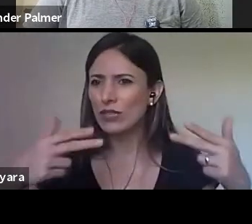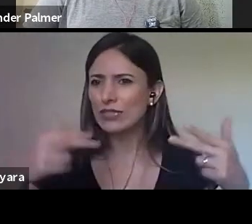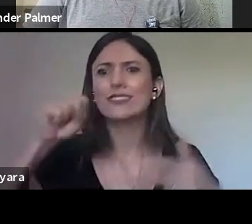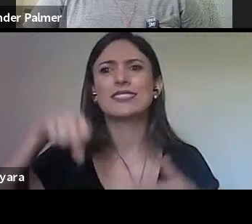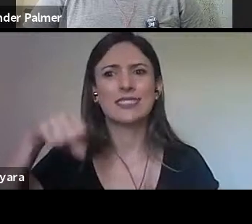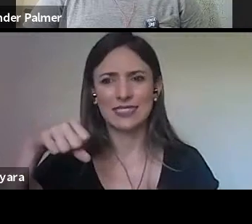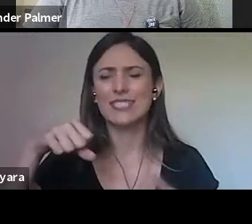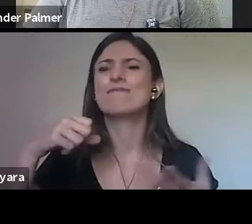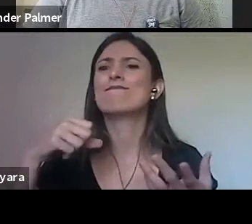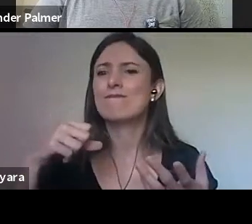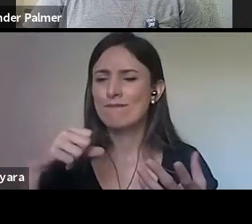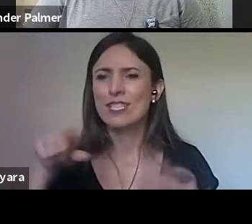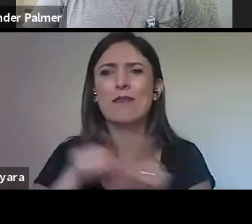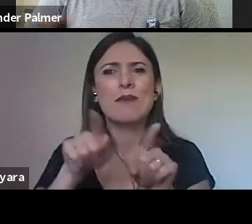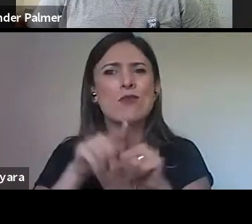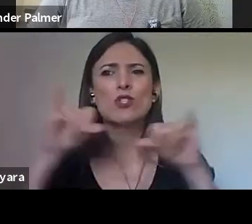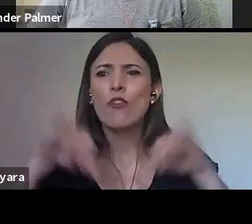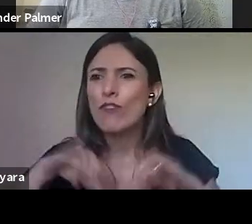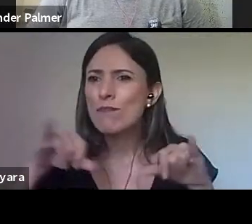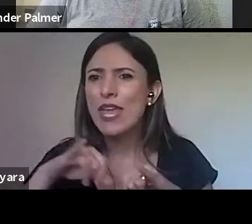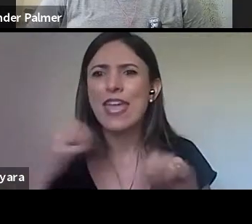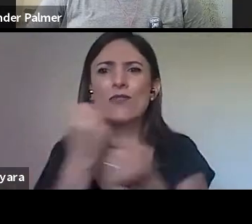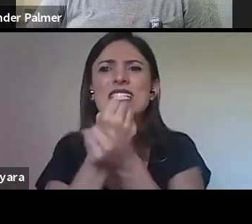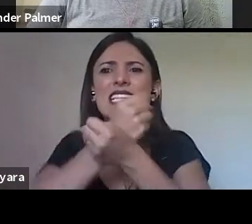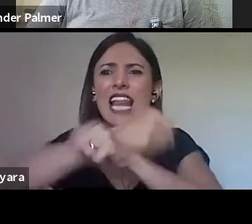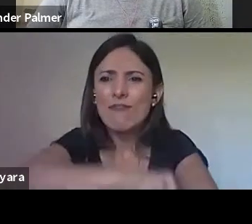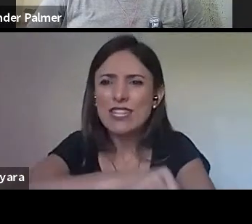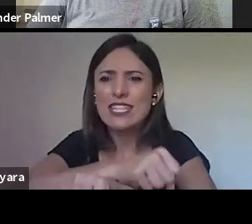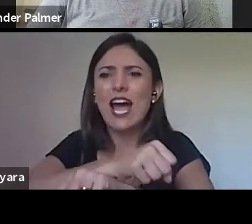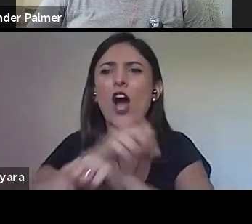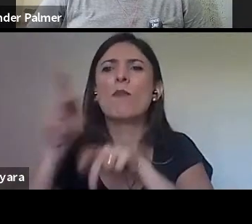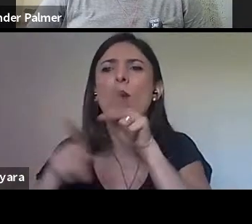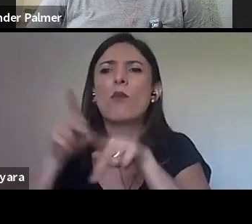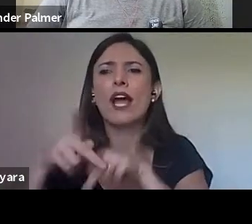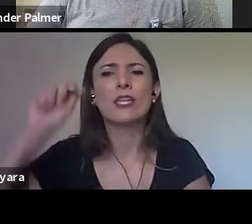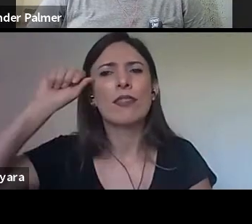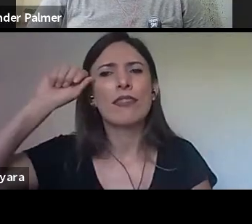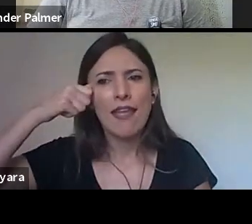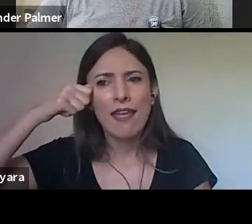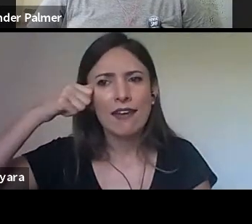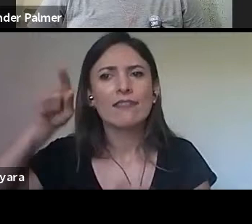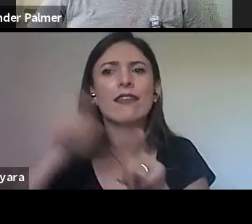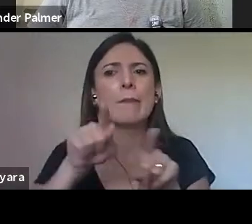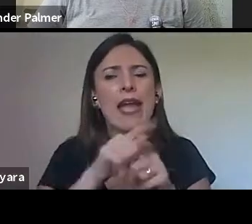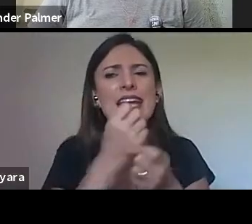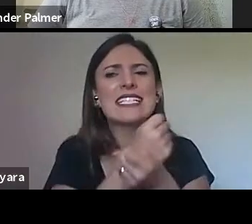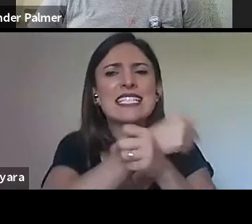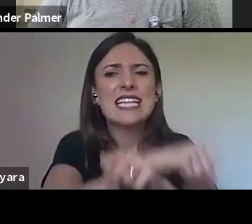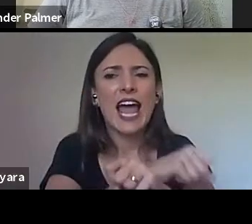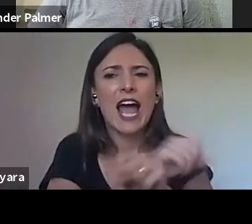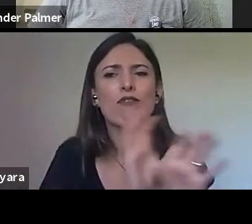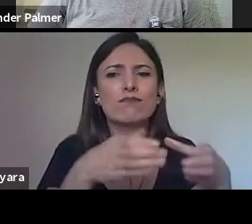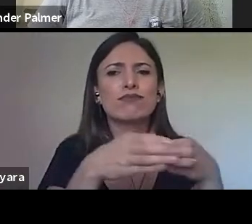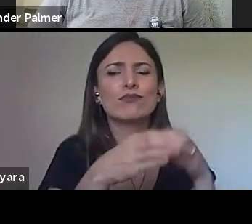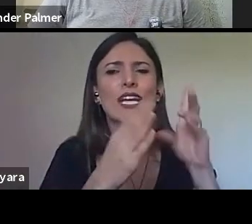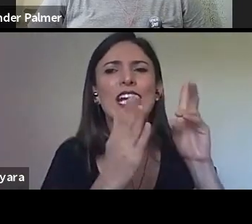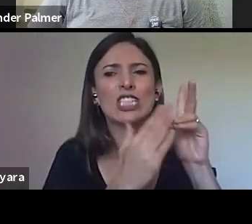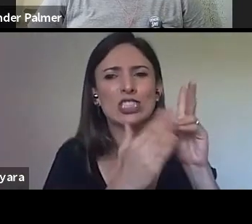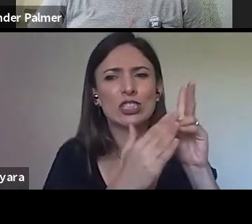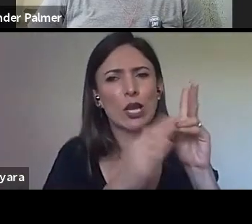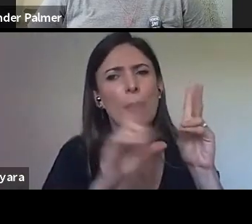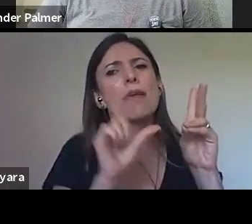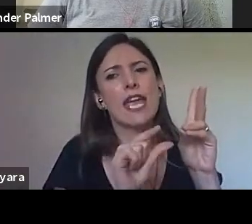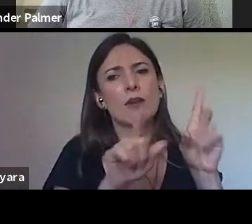escravidão negra, também escravidão indígena em menor intensidade, mas extermínio de populações